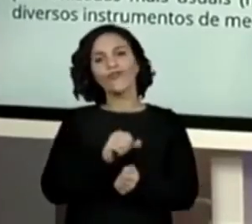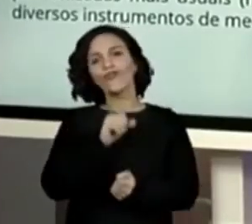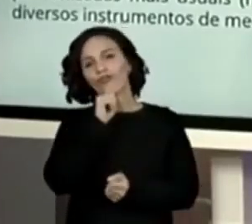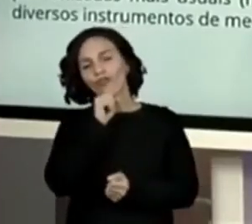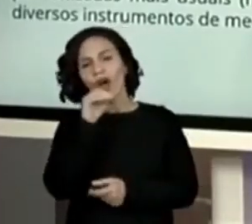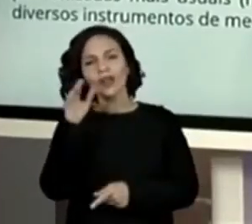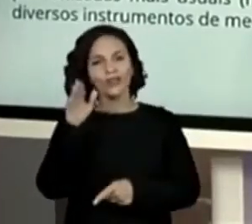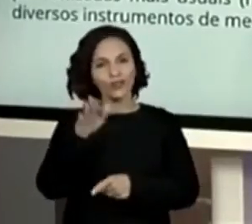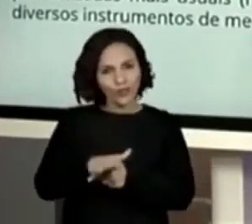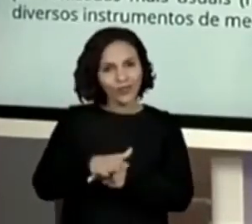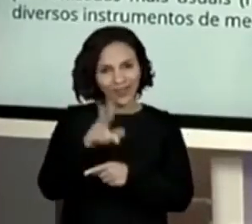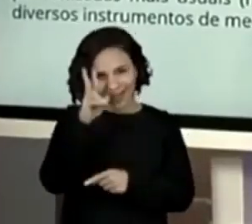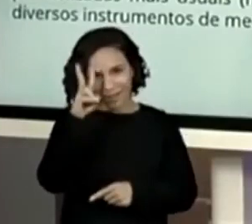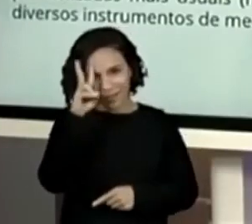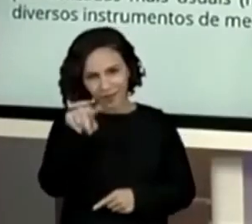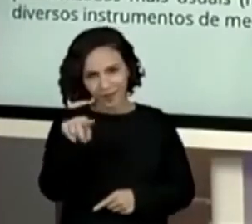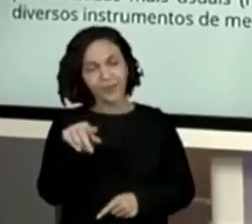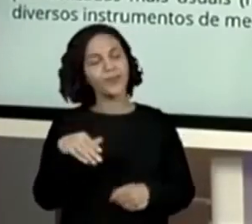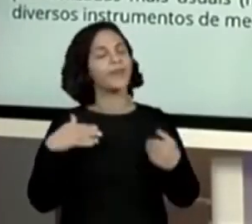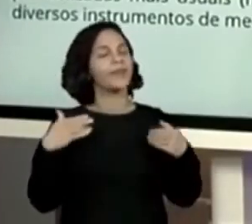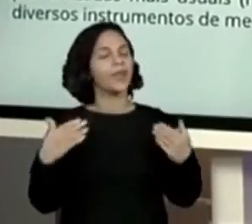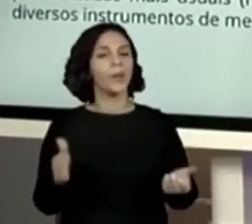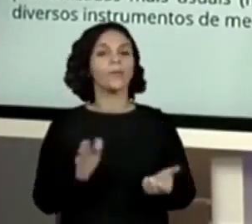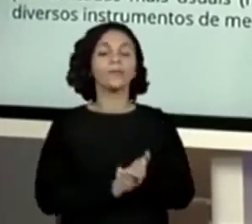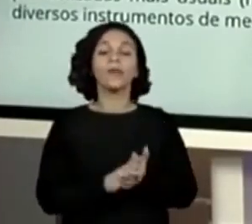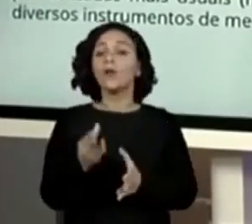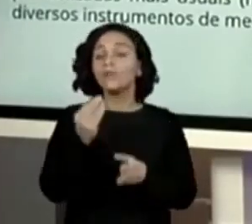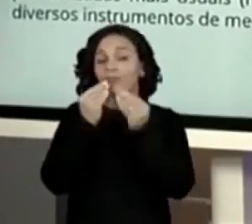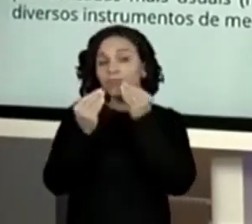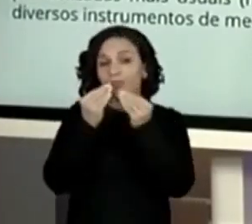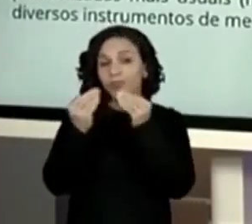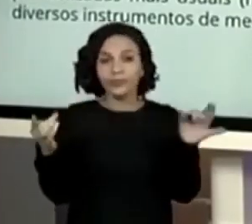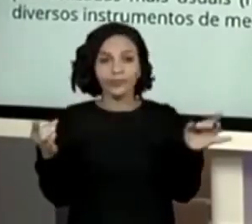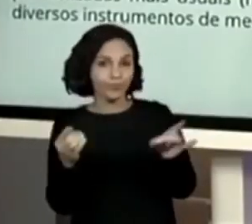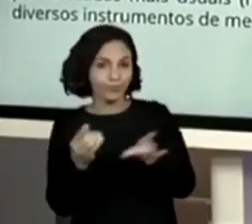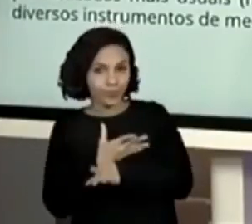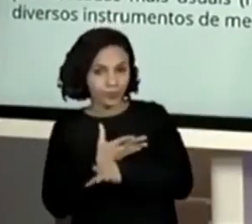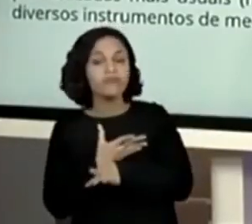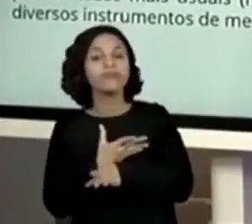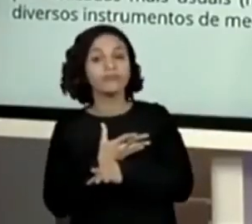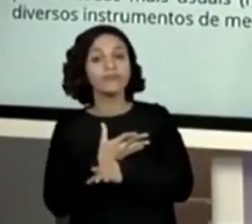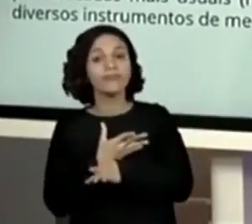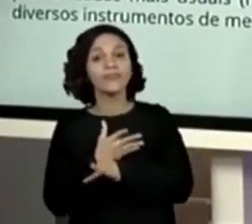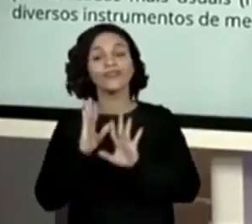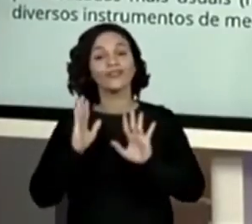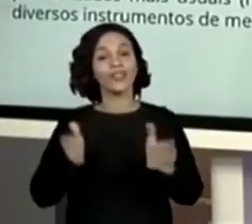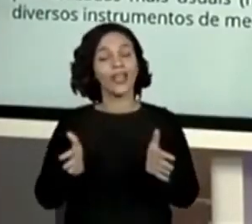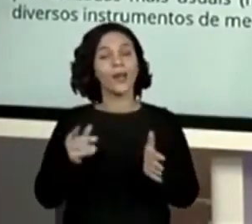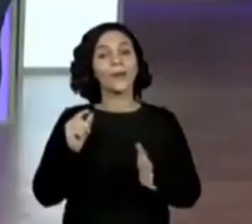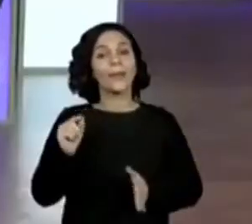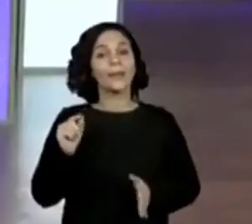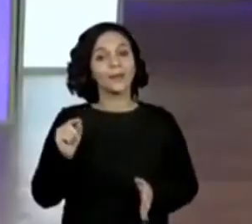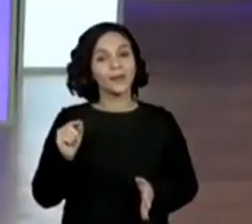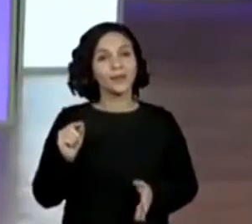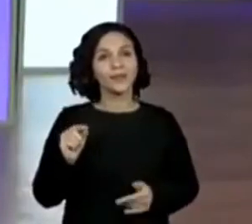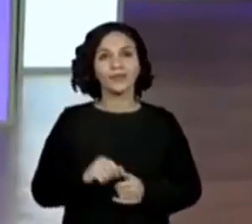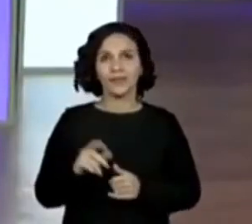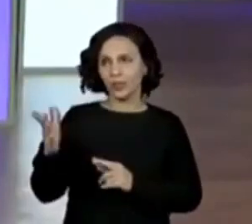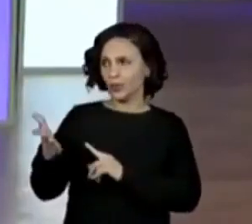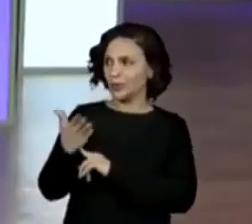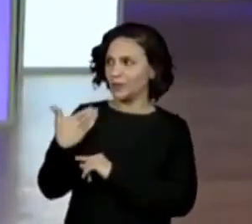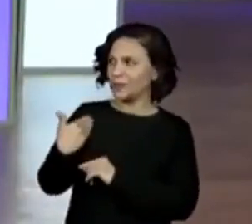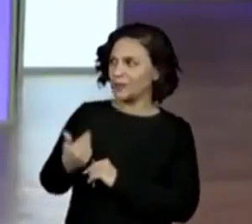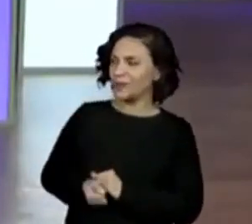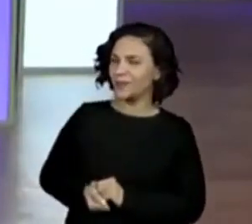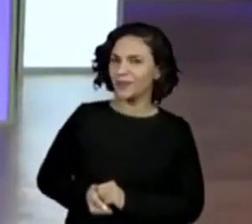tarefas e tal. Depois do lanche, então, aconteceu, professora Fran, eu vou precisar da sua ajuda,